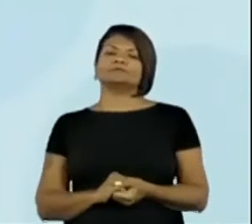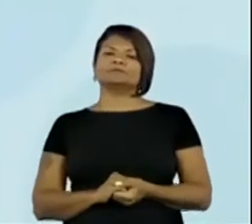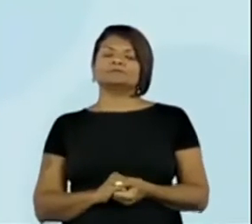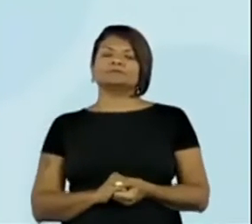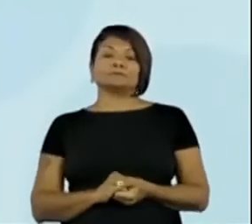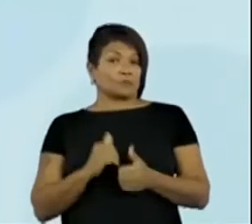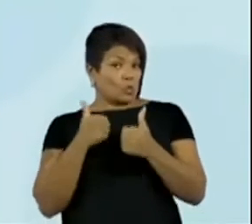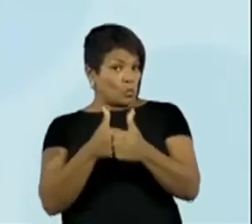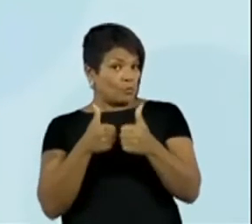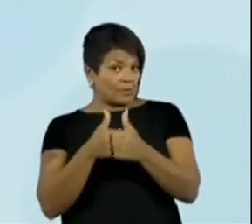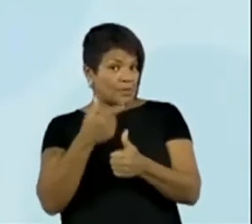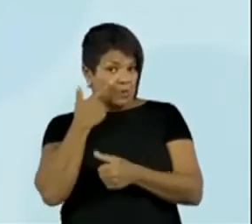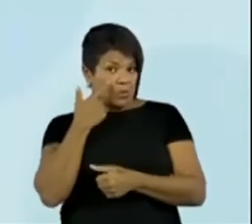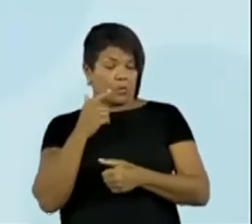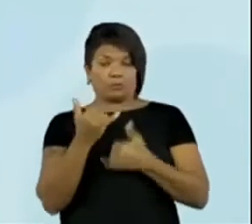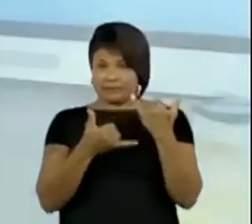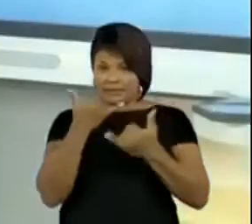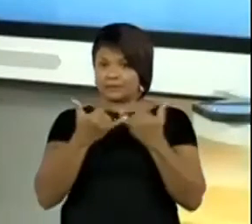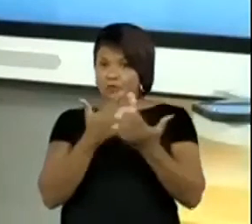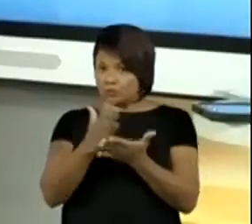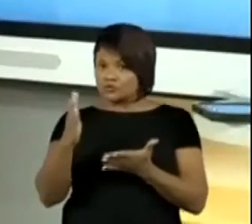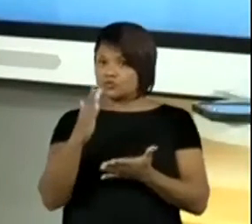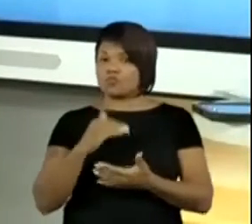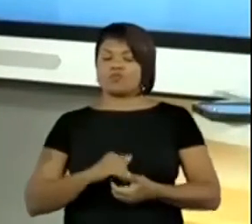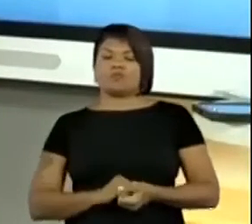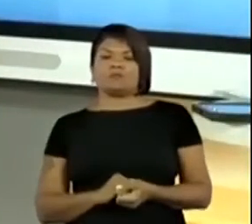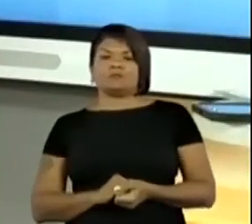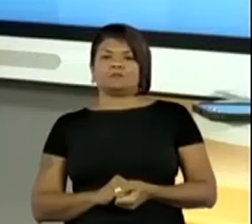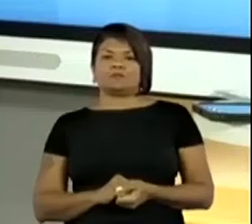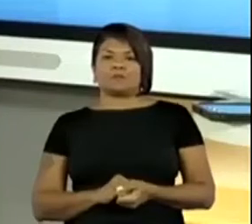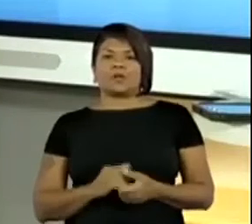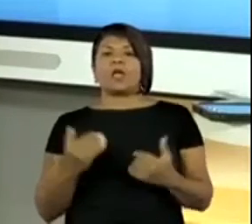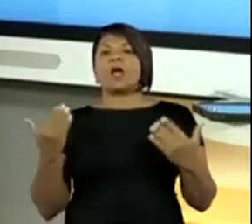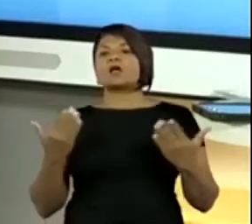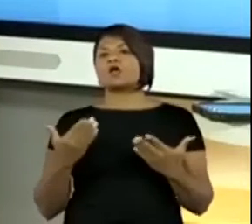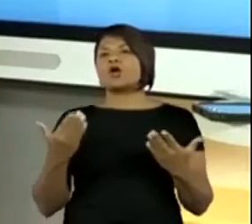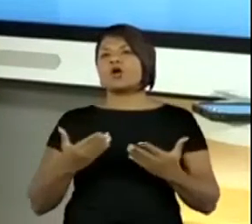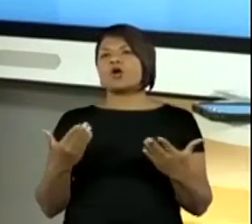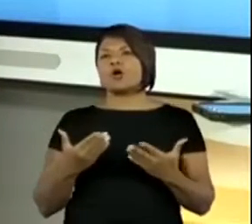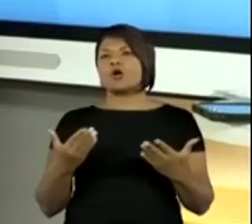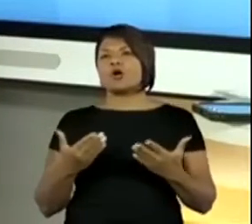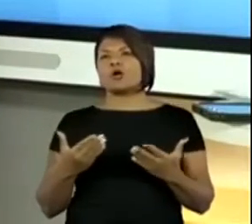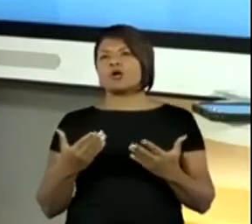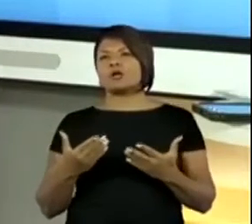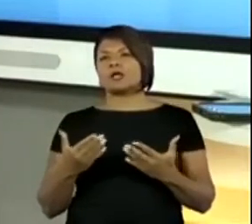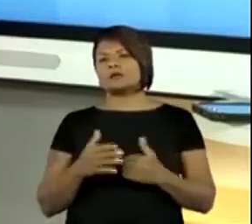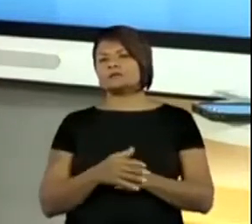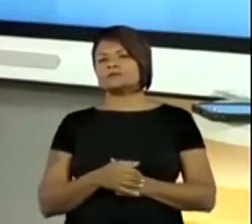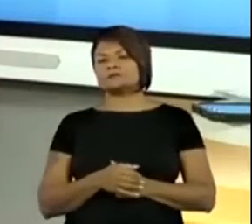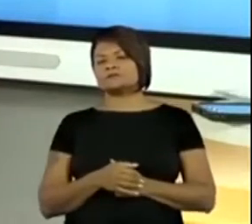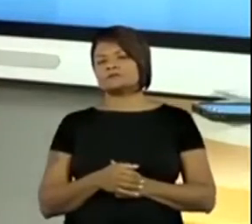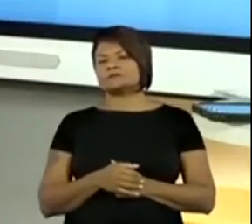acompanha, hein? Agora, eu vou... Acho que é aqui.